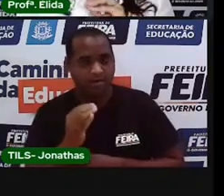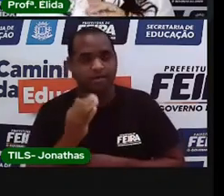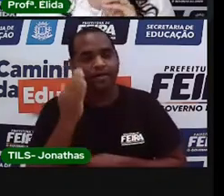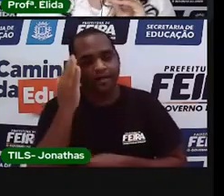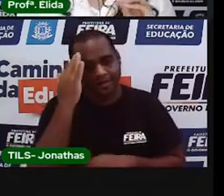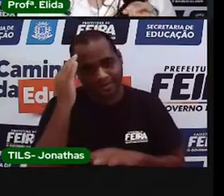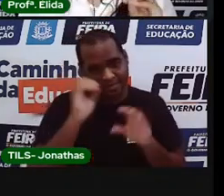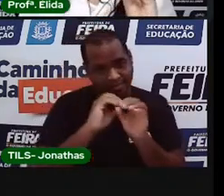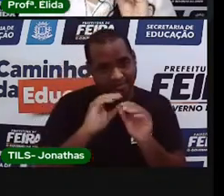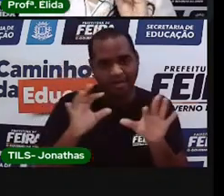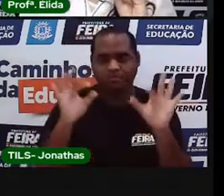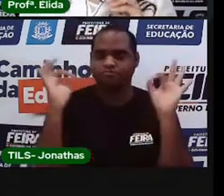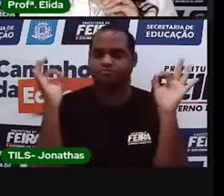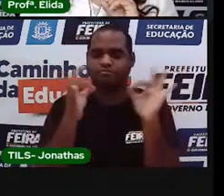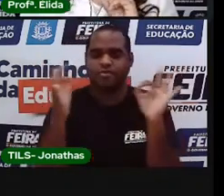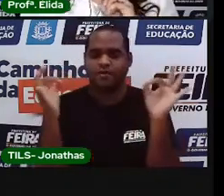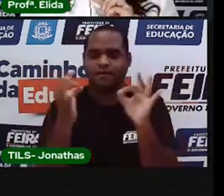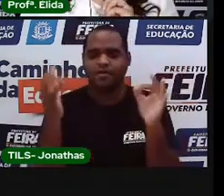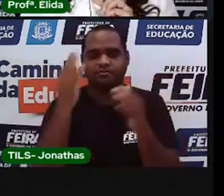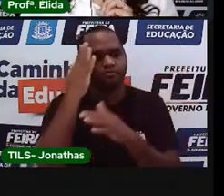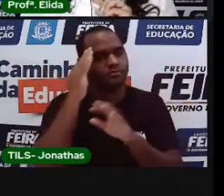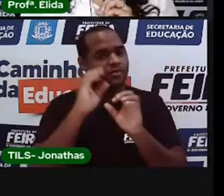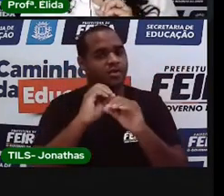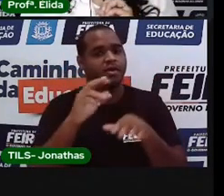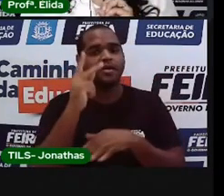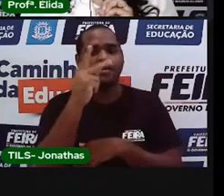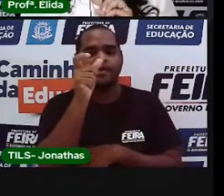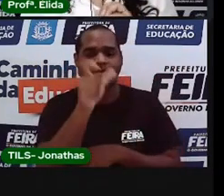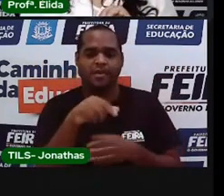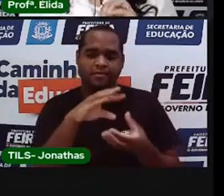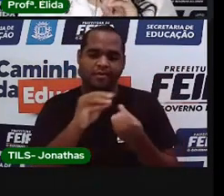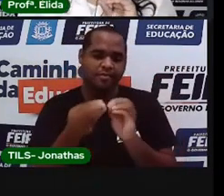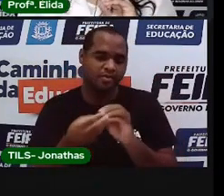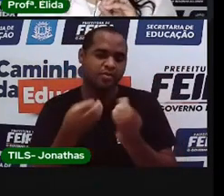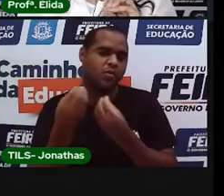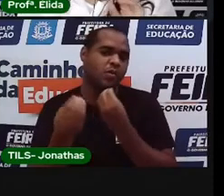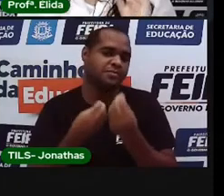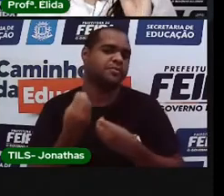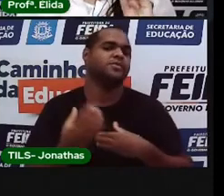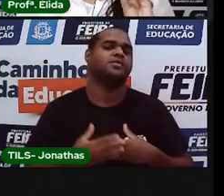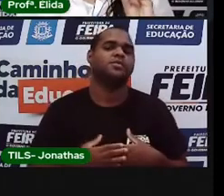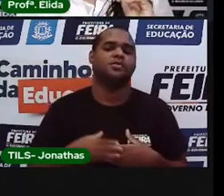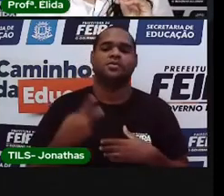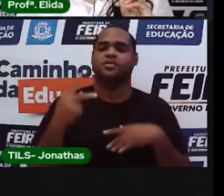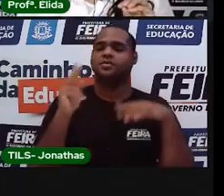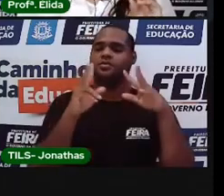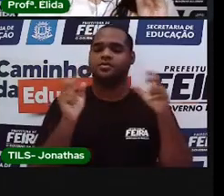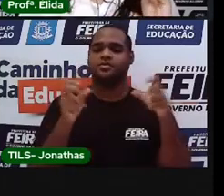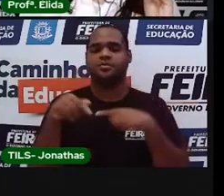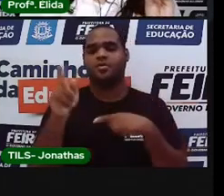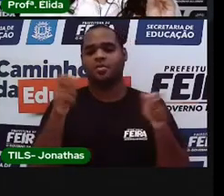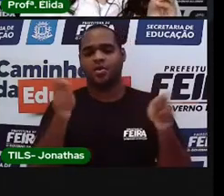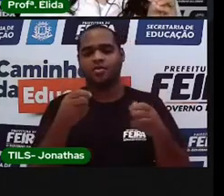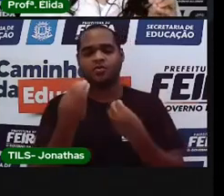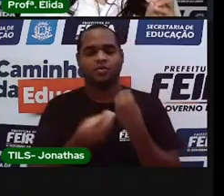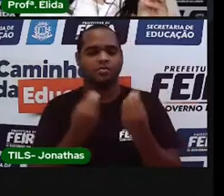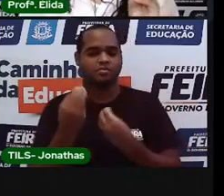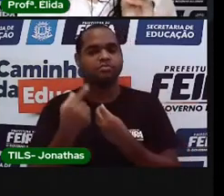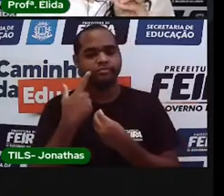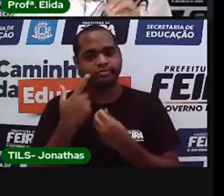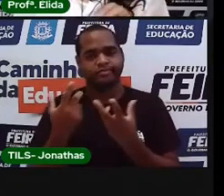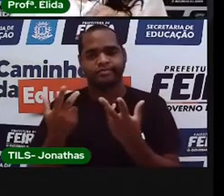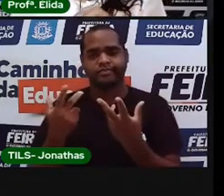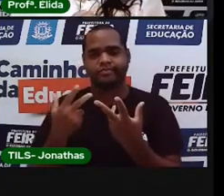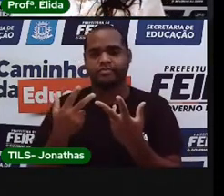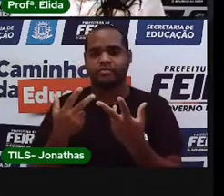perfeitamente o que o bilhete está dizendo. E o título pode ser Esse